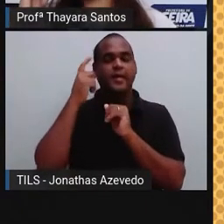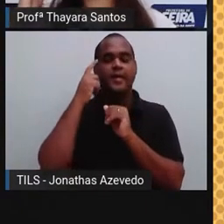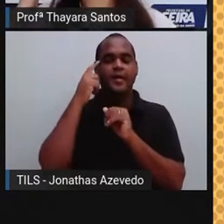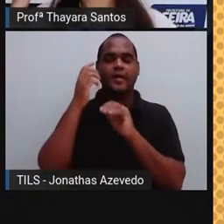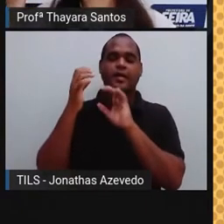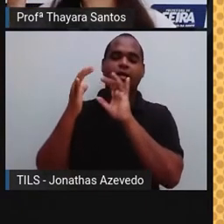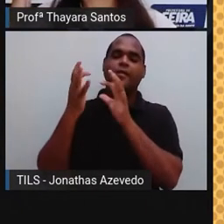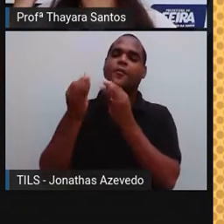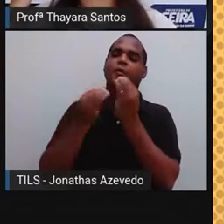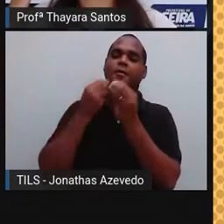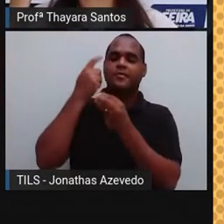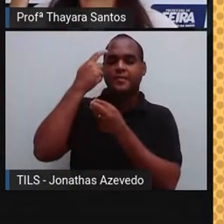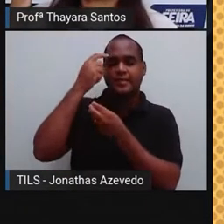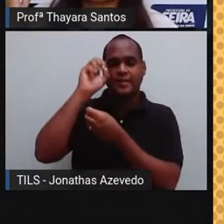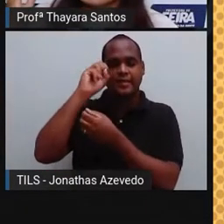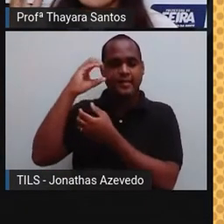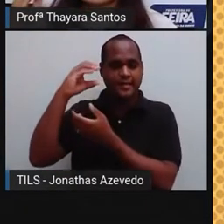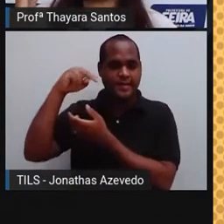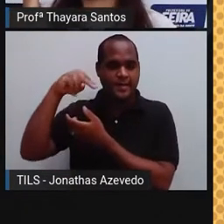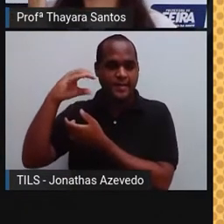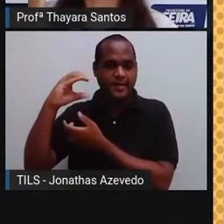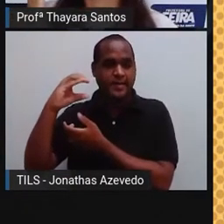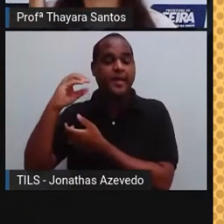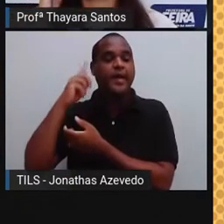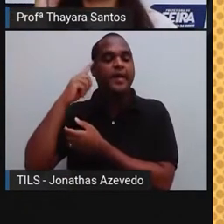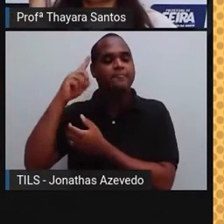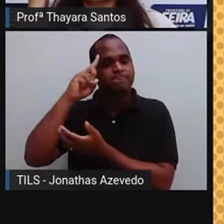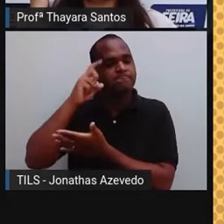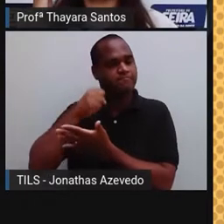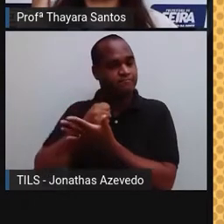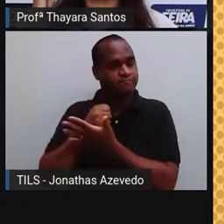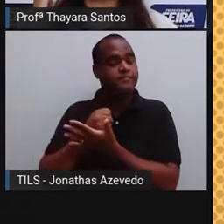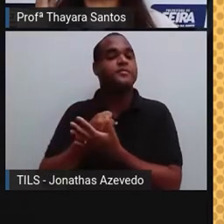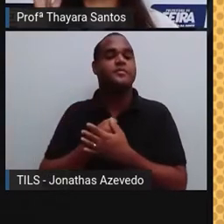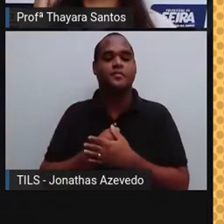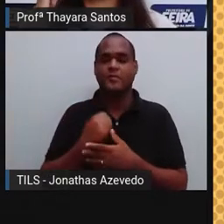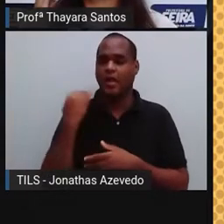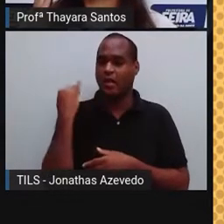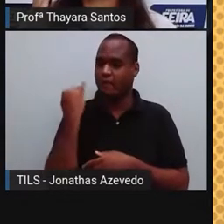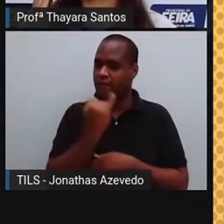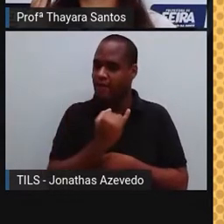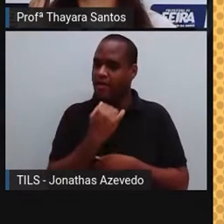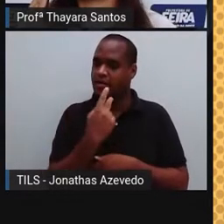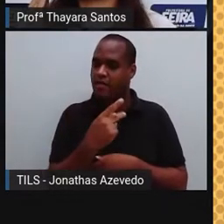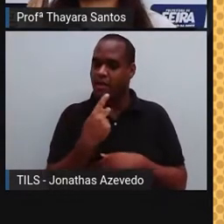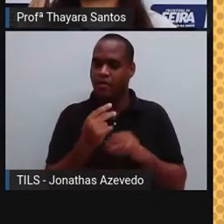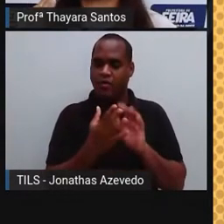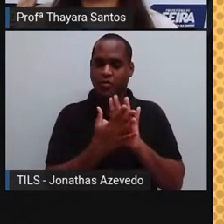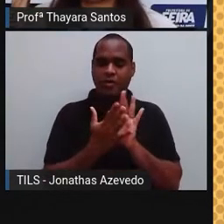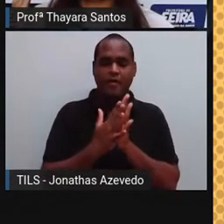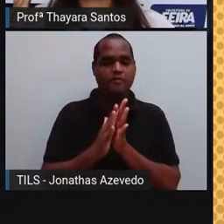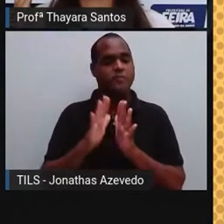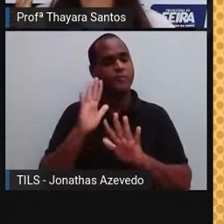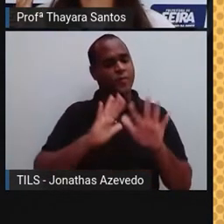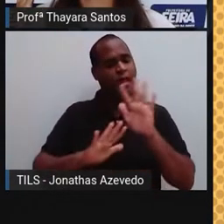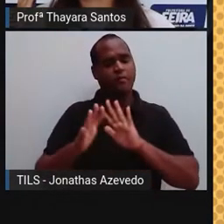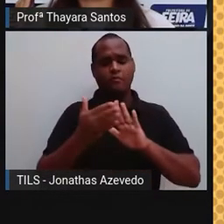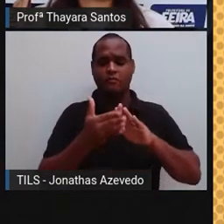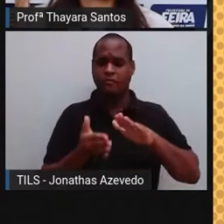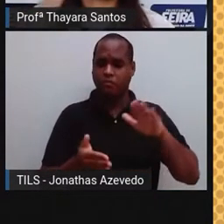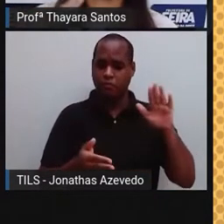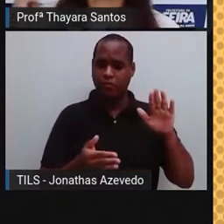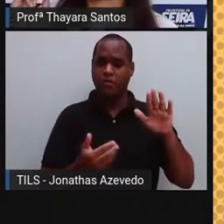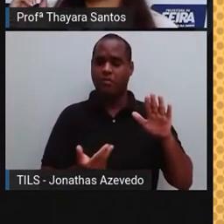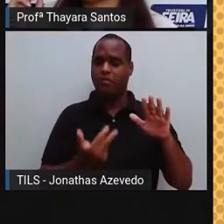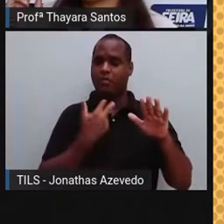nervoso central vai processar essa informação e vai decidir, ó. Fala lá para o músculo e para os ossos tirarem a mão dela desse lugar, porque